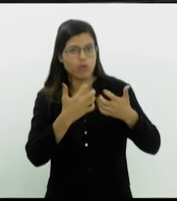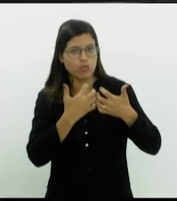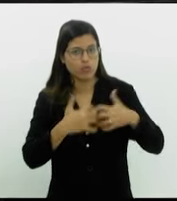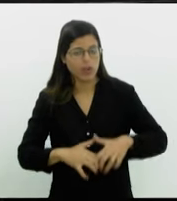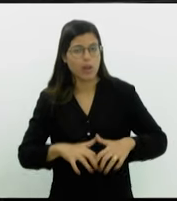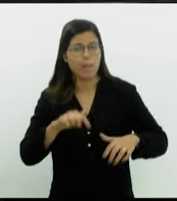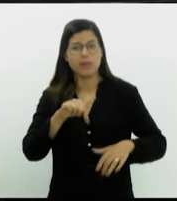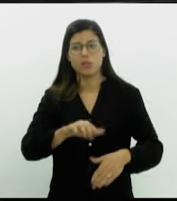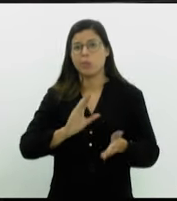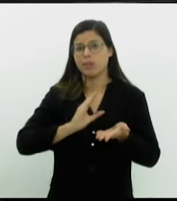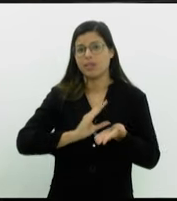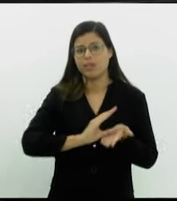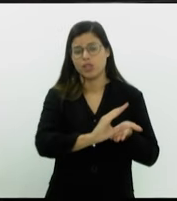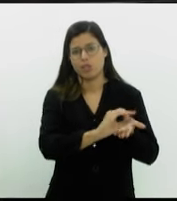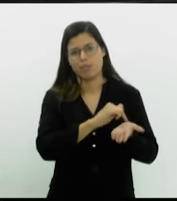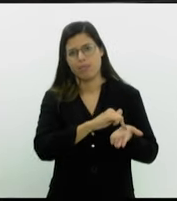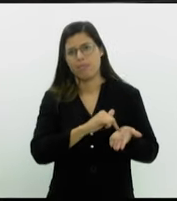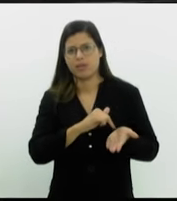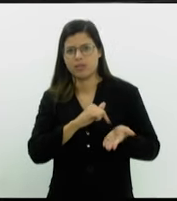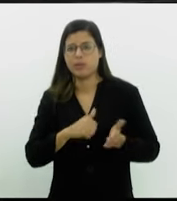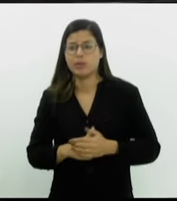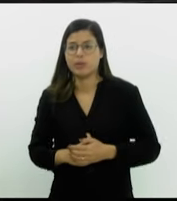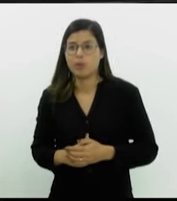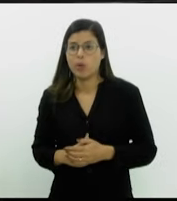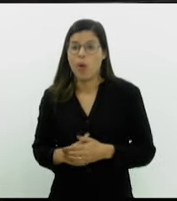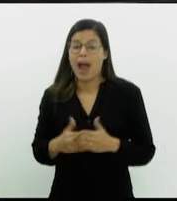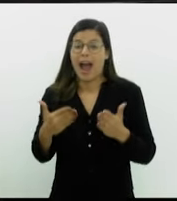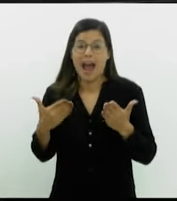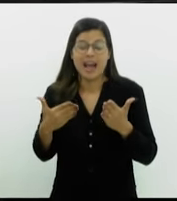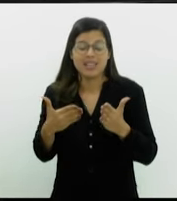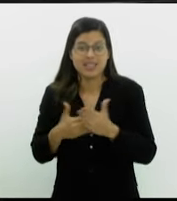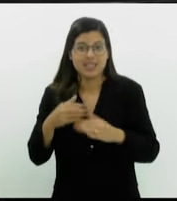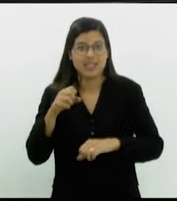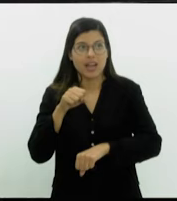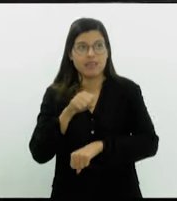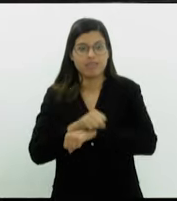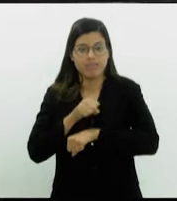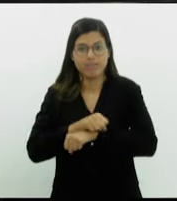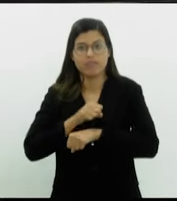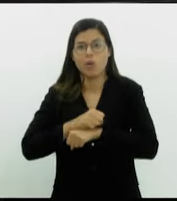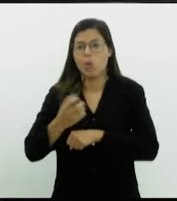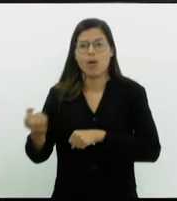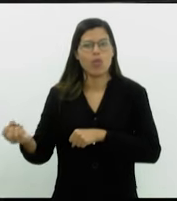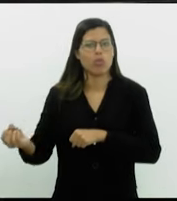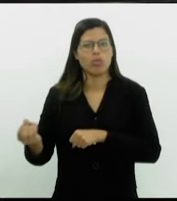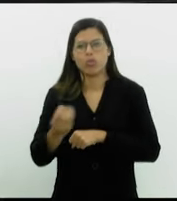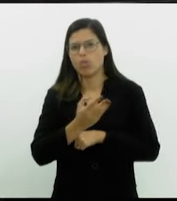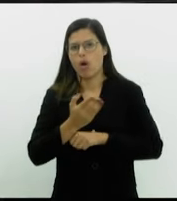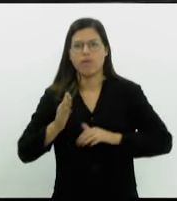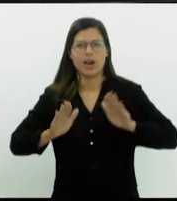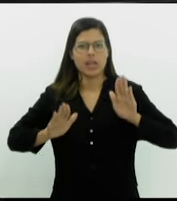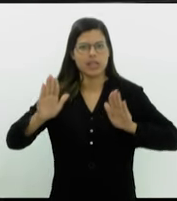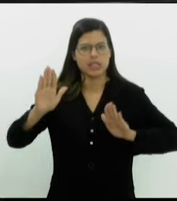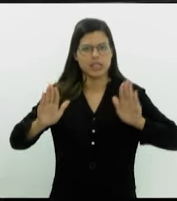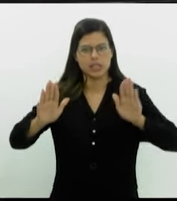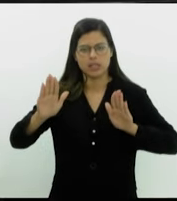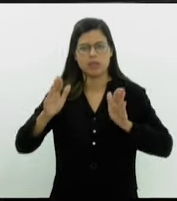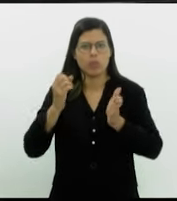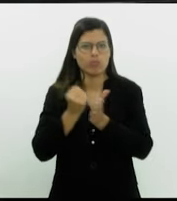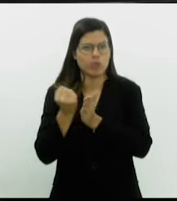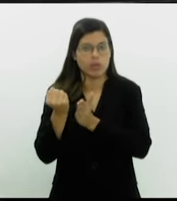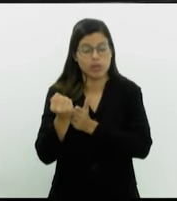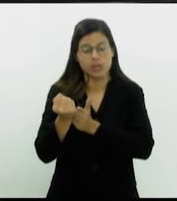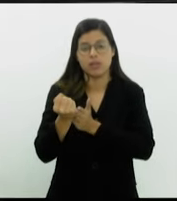investimentos, até que advenha uma nova licitação de concessão